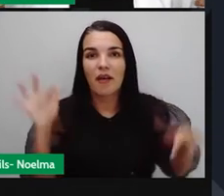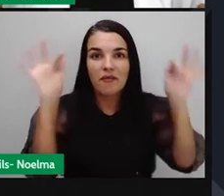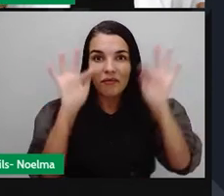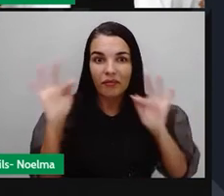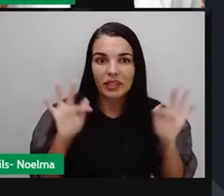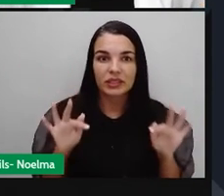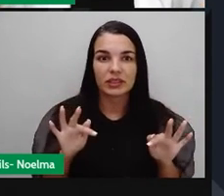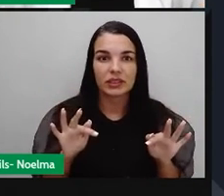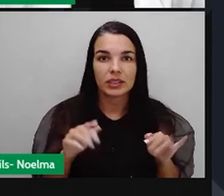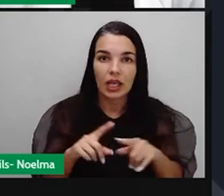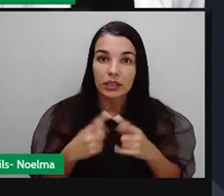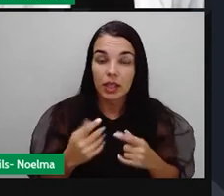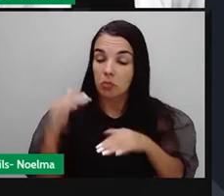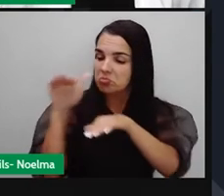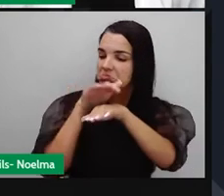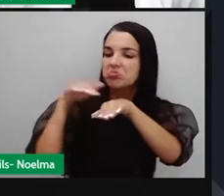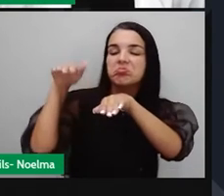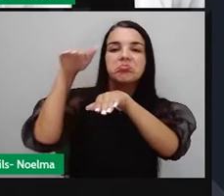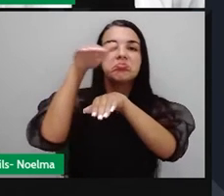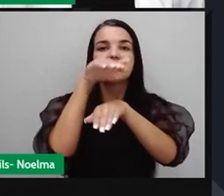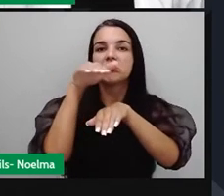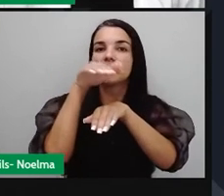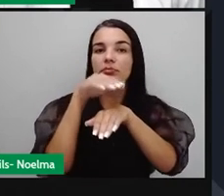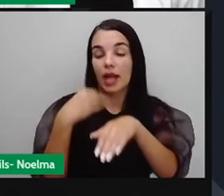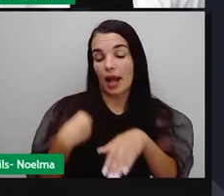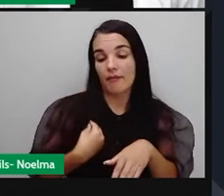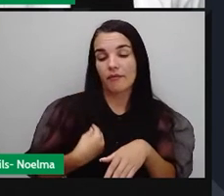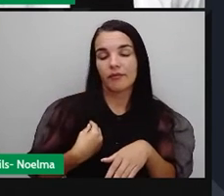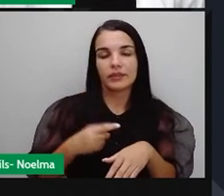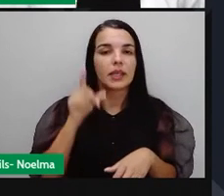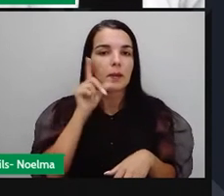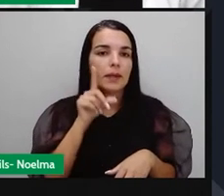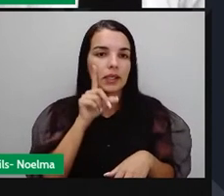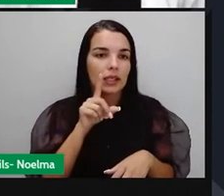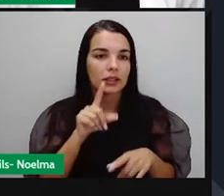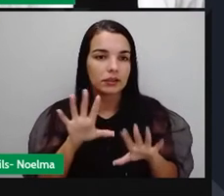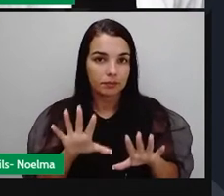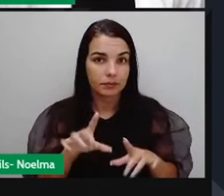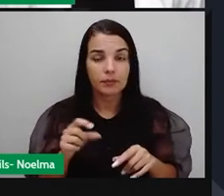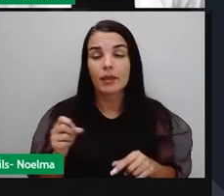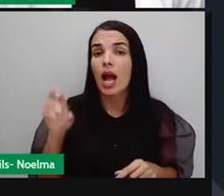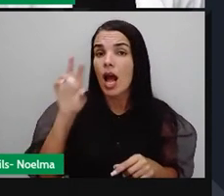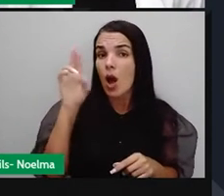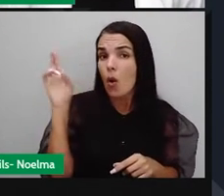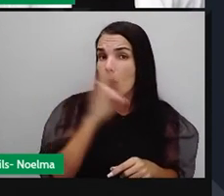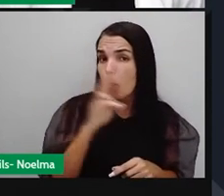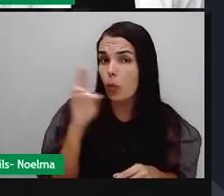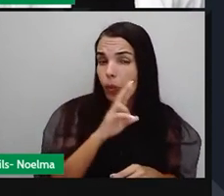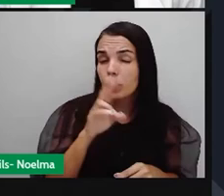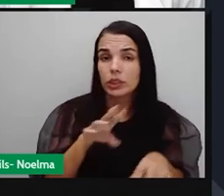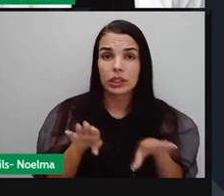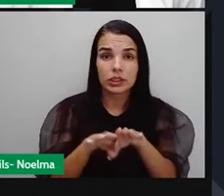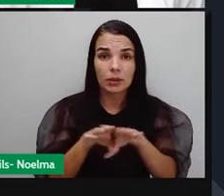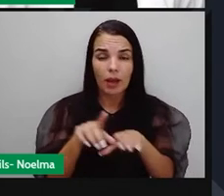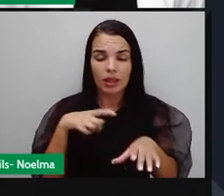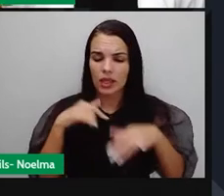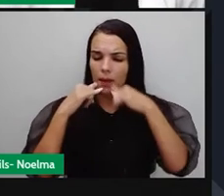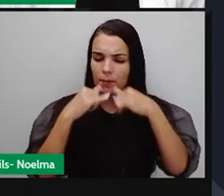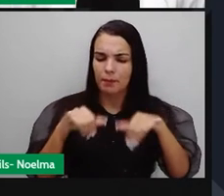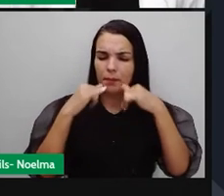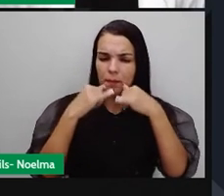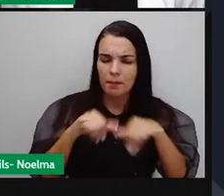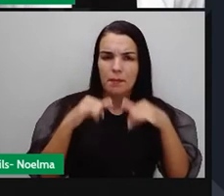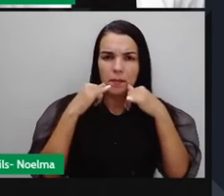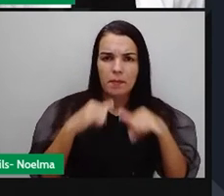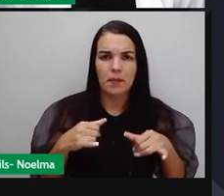o quanto o americano era superior, o modo de vida americano era superior ao soviético. E a União Soviética também tinha uma série de peças de propaganda tentando